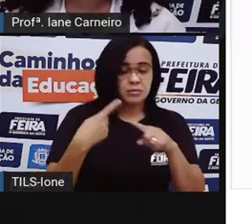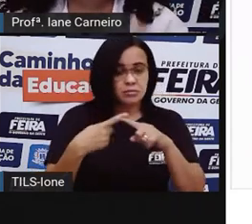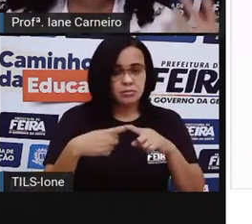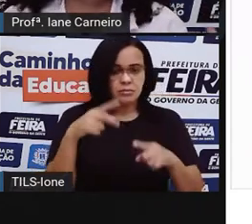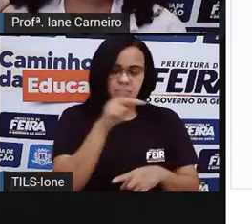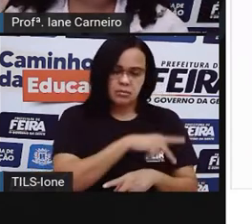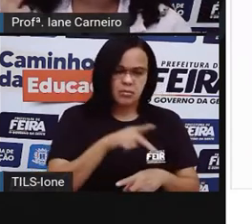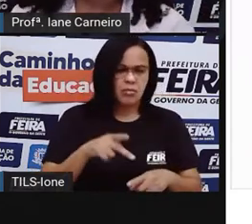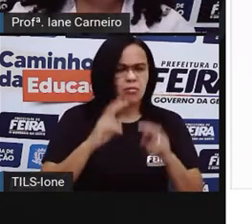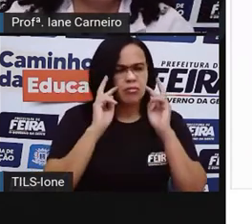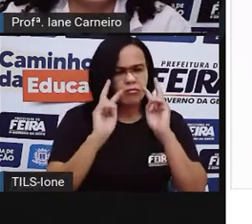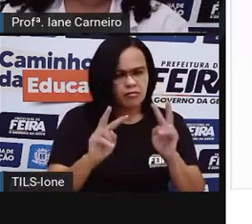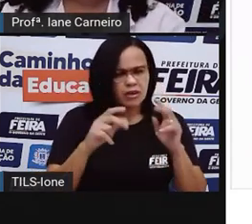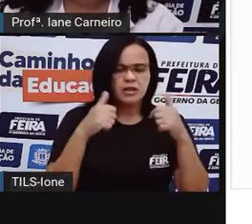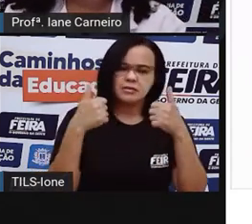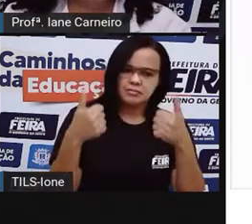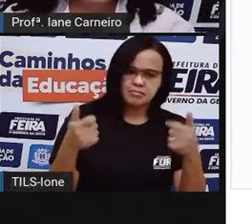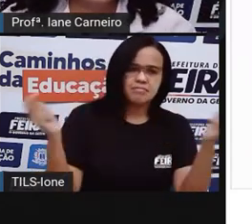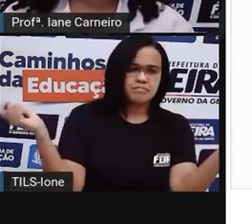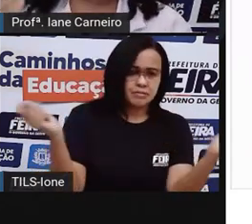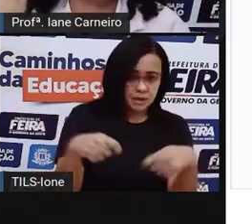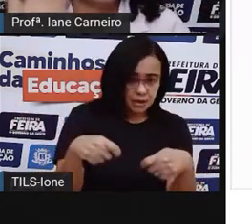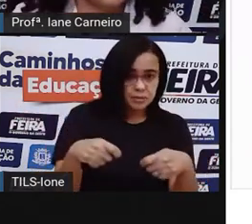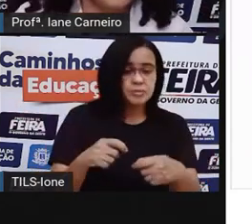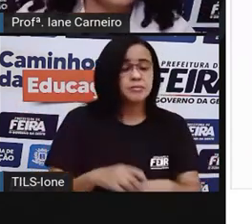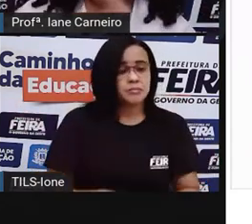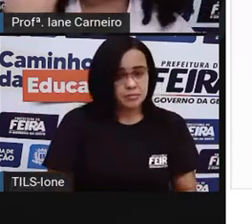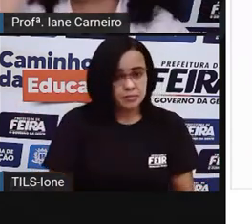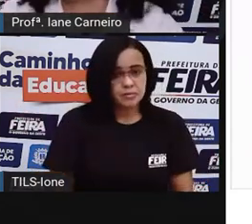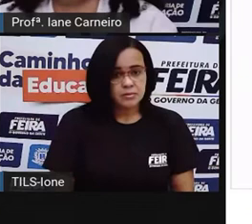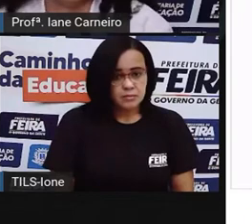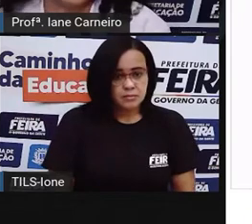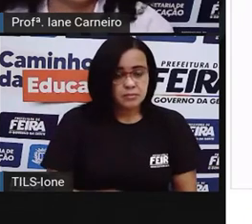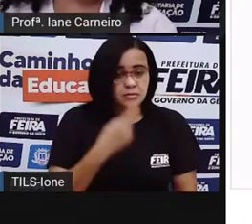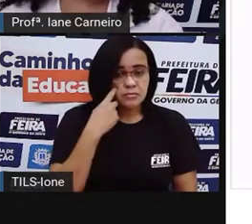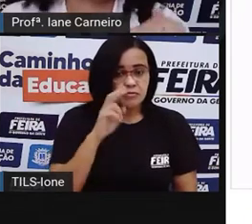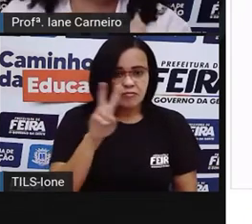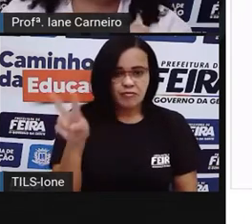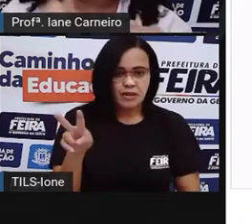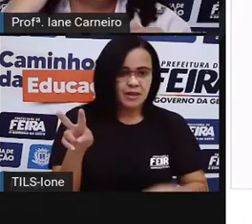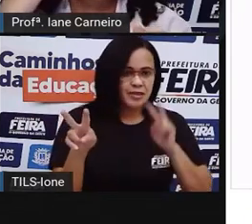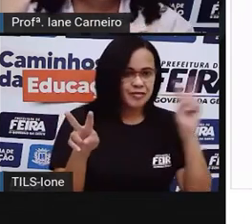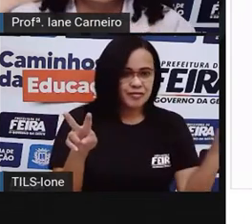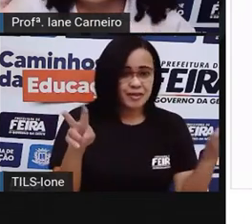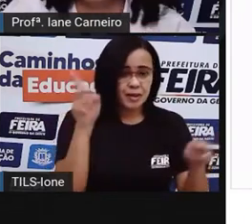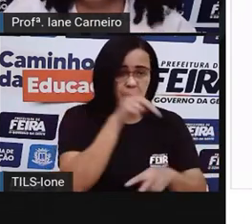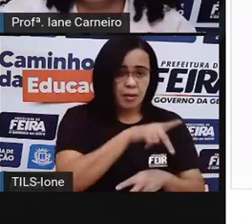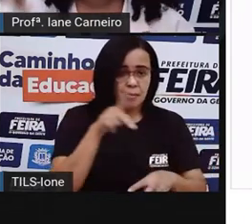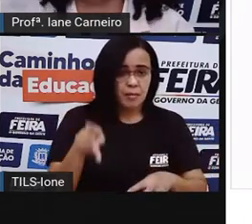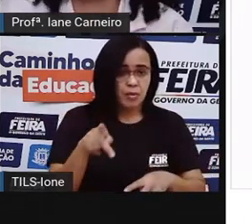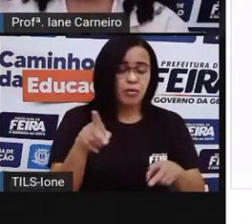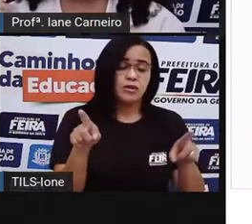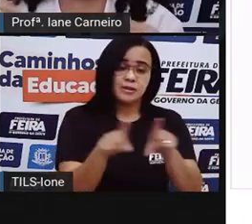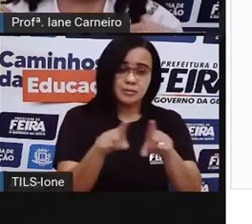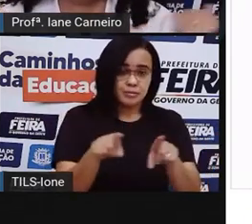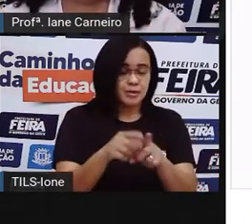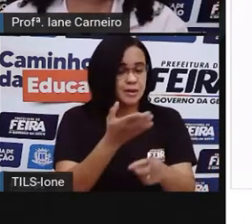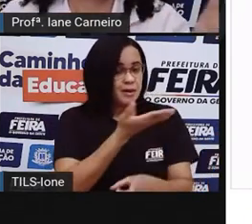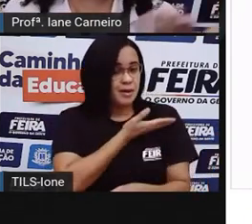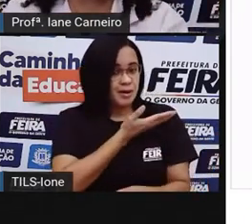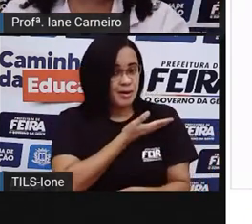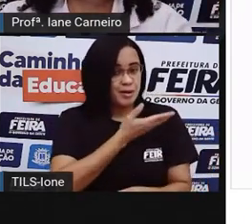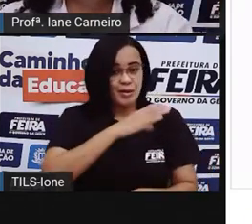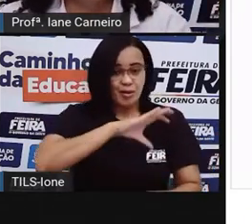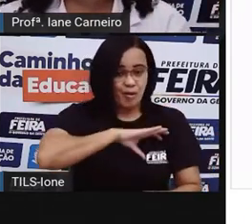né? E todo mundo tem a mesma condição de ver a Pró, de ver os colegas, né? Não fica uma criança lá na frente, uma criança atrás.